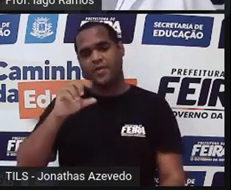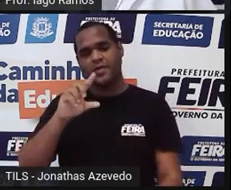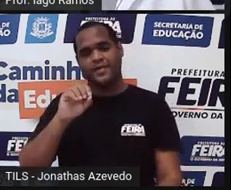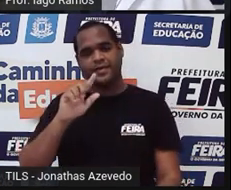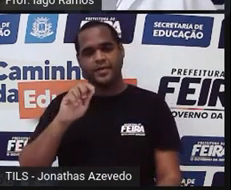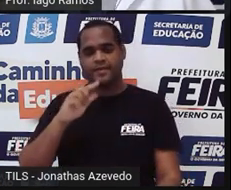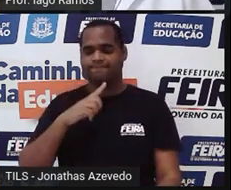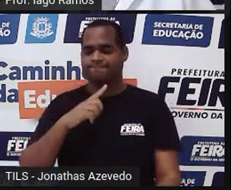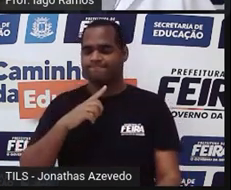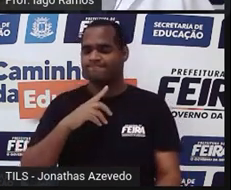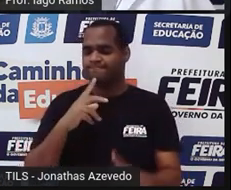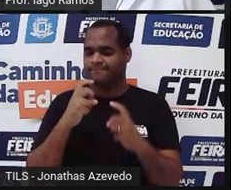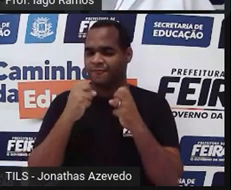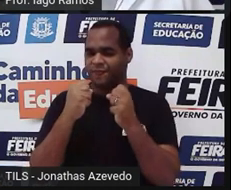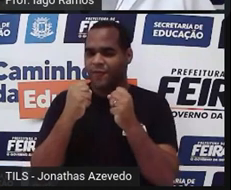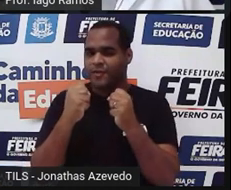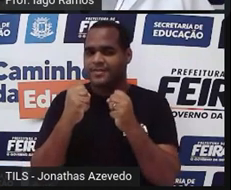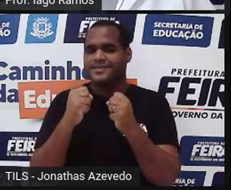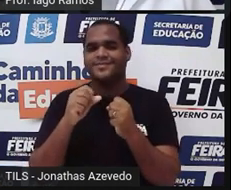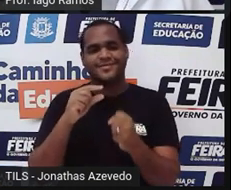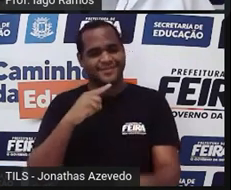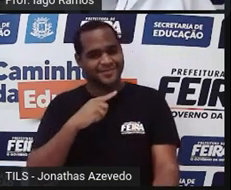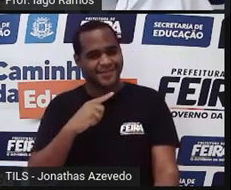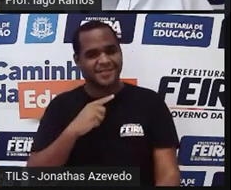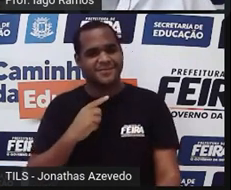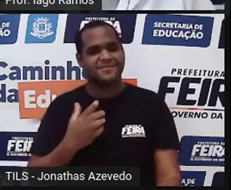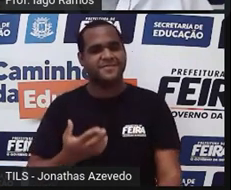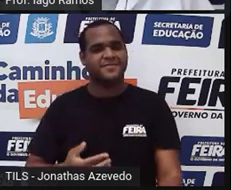resistente que existe.